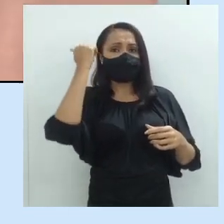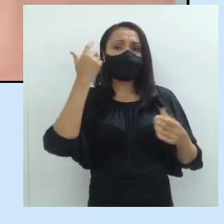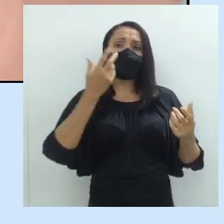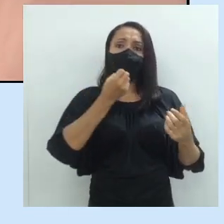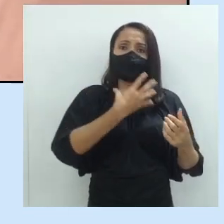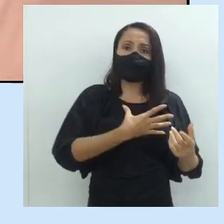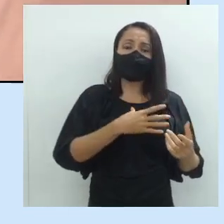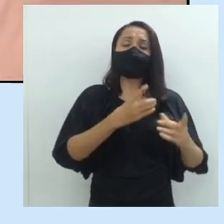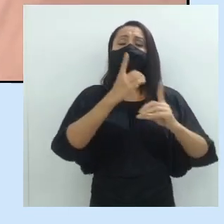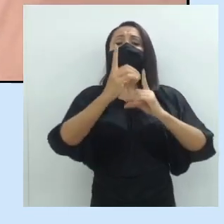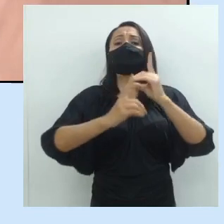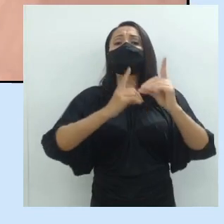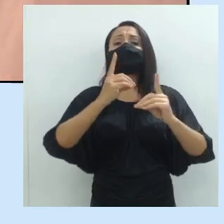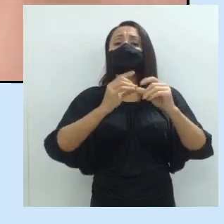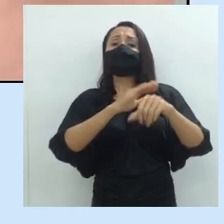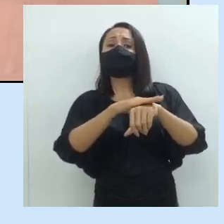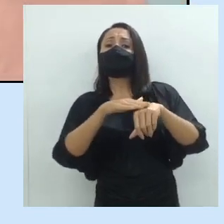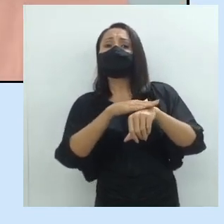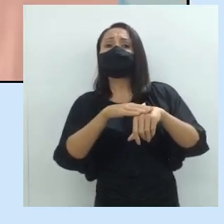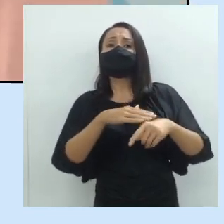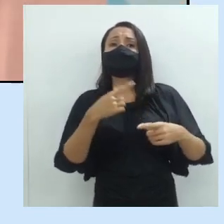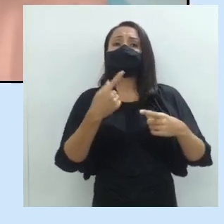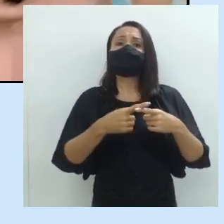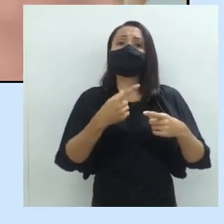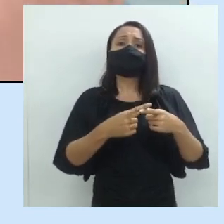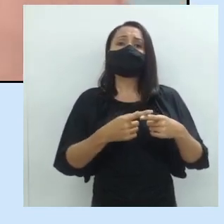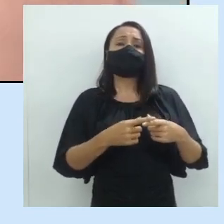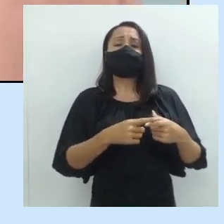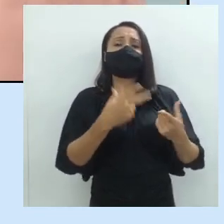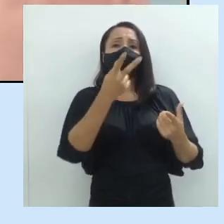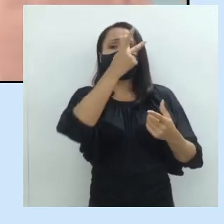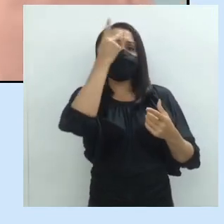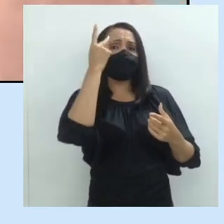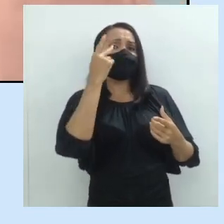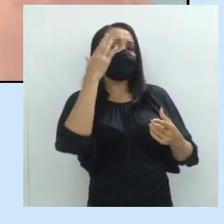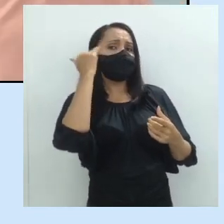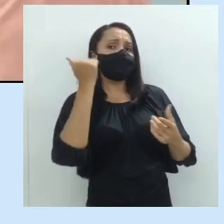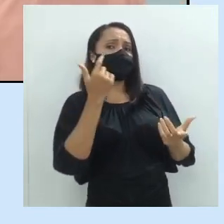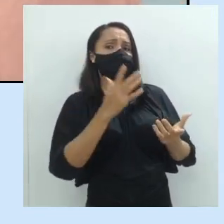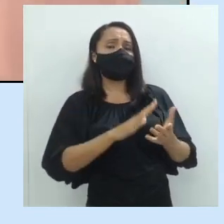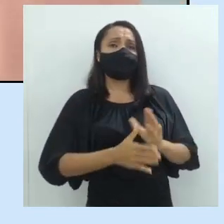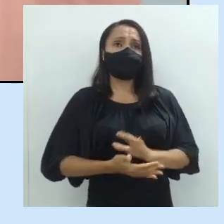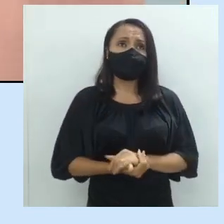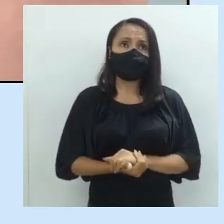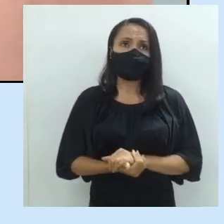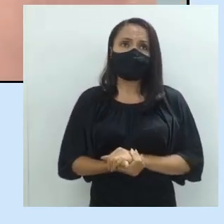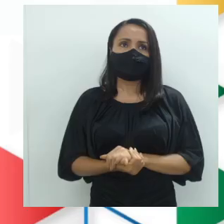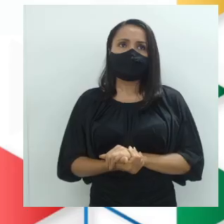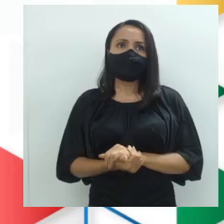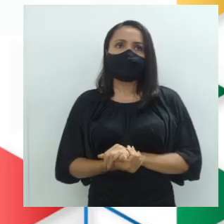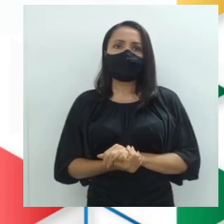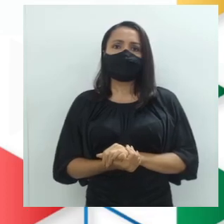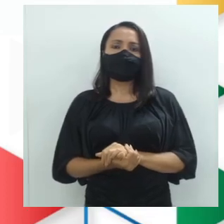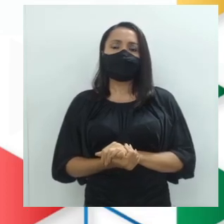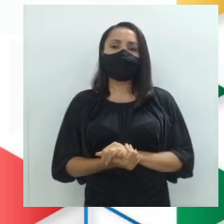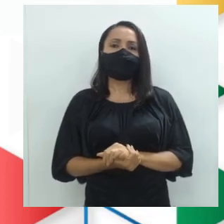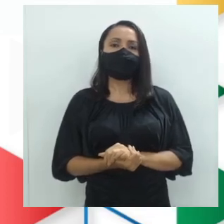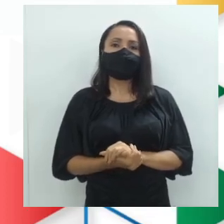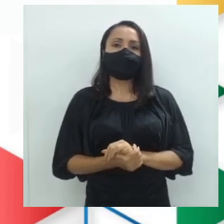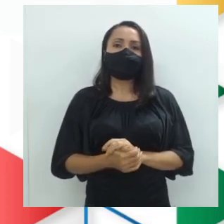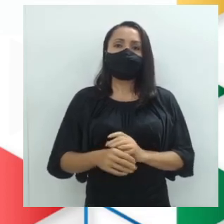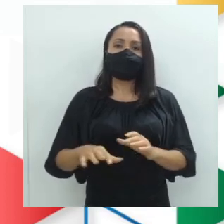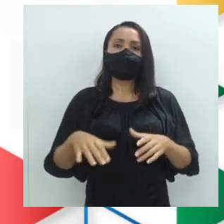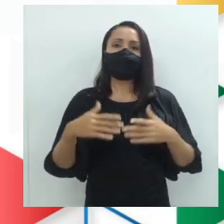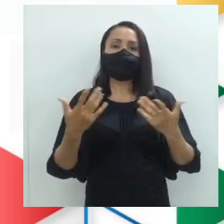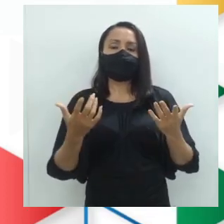diálogo? E a conversa? Por as pessoas não sabem? Por que ele é que tem que saber? Veja só aqui. Na tela, nós temos,